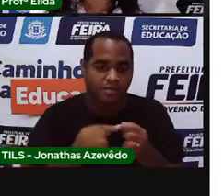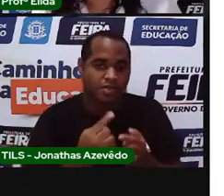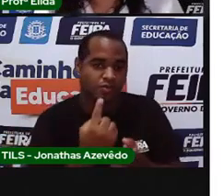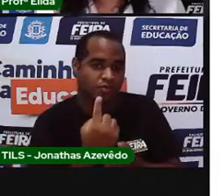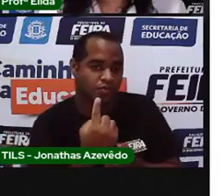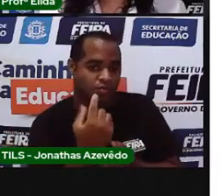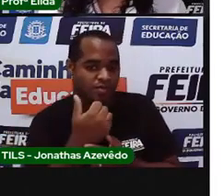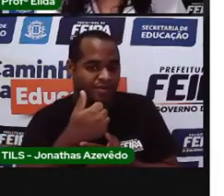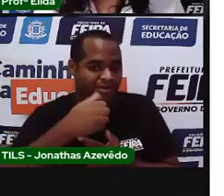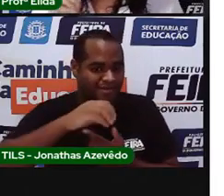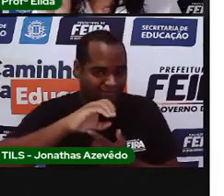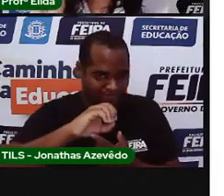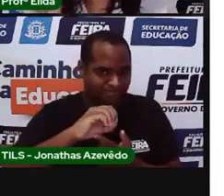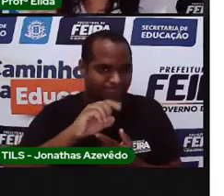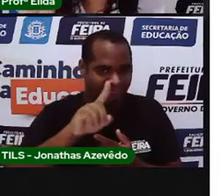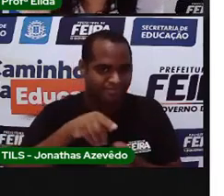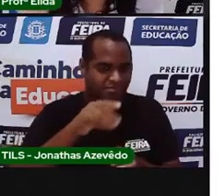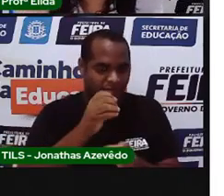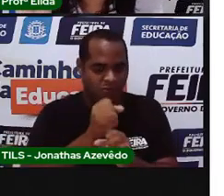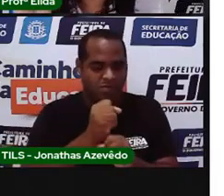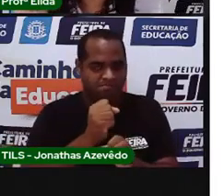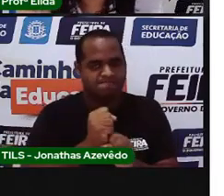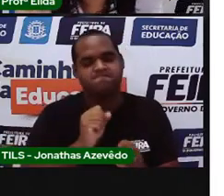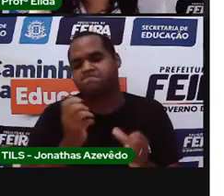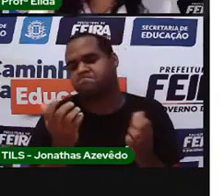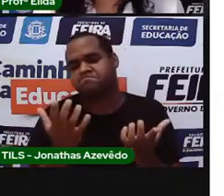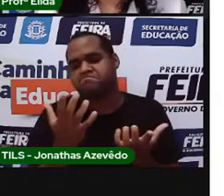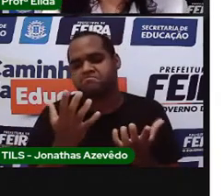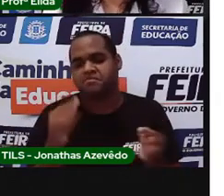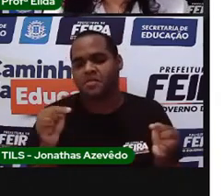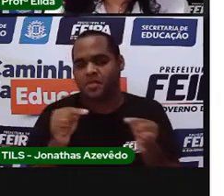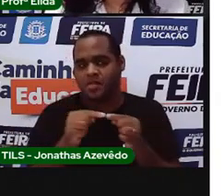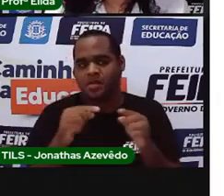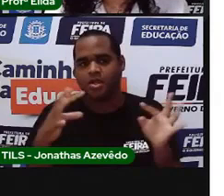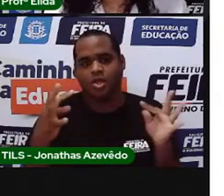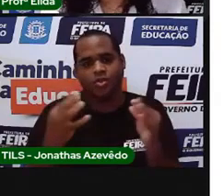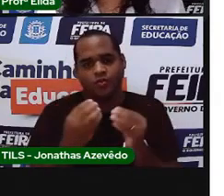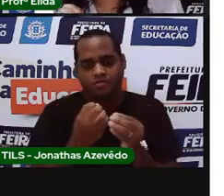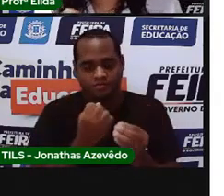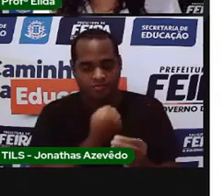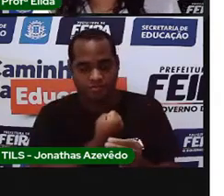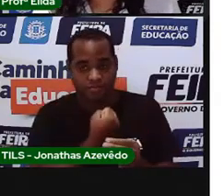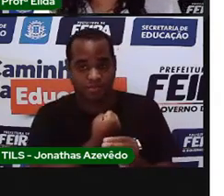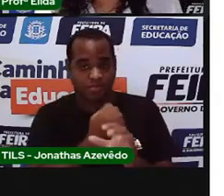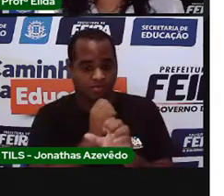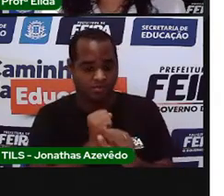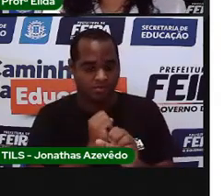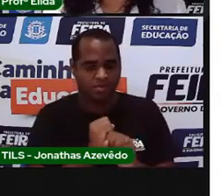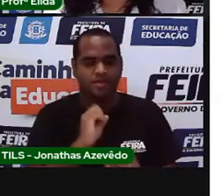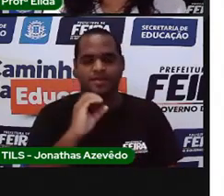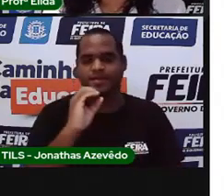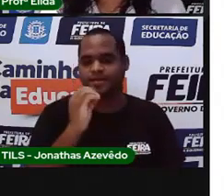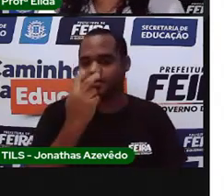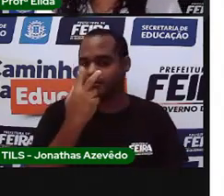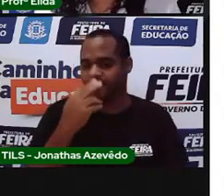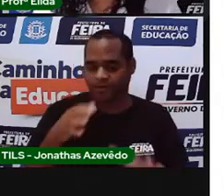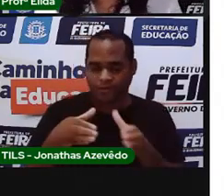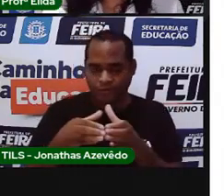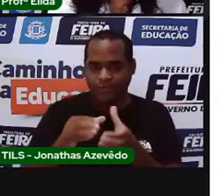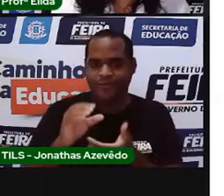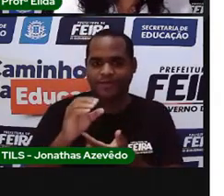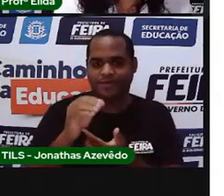dezena. Por isso que todos vão terminar com 0. Porque são grupinhos de 10.